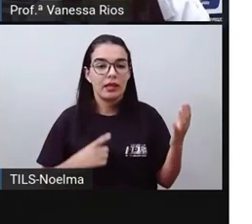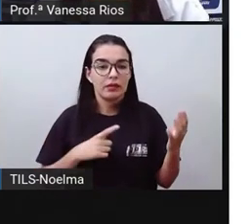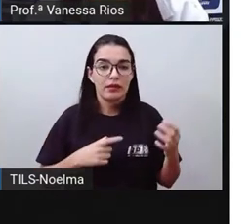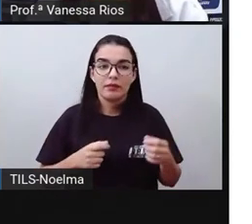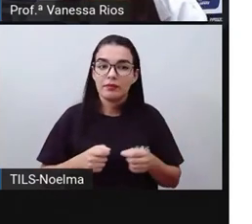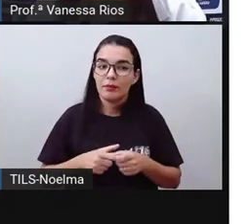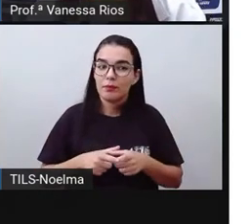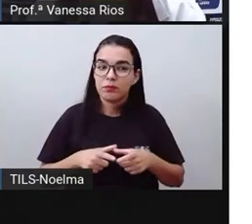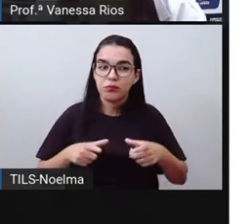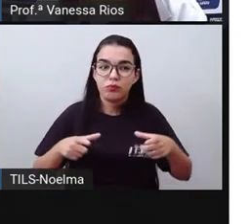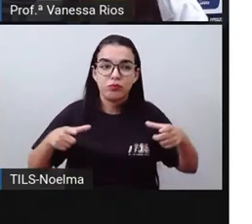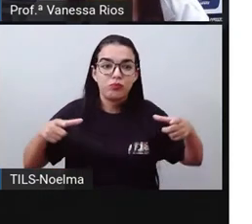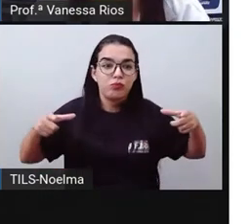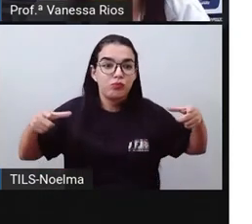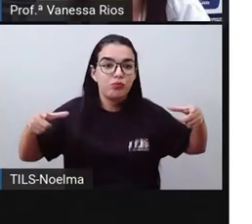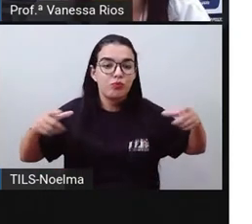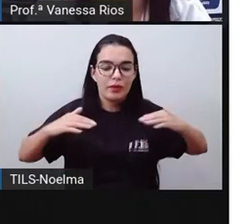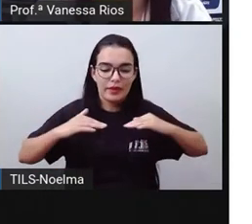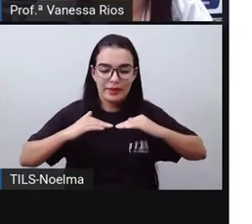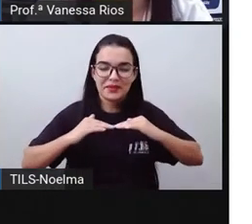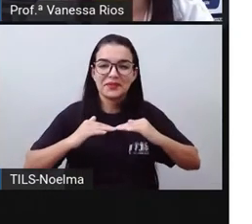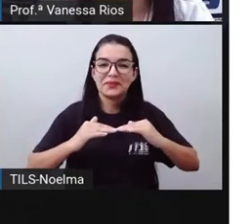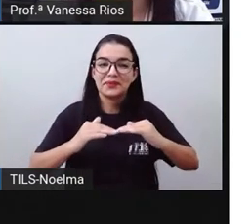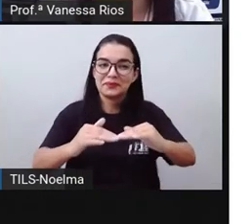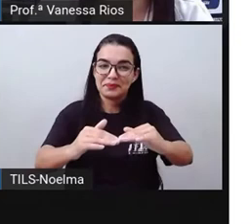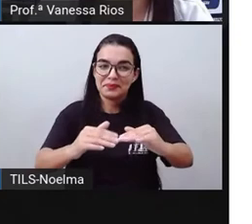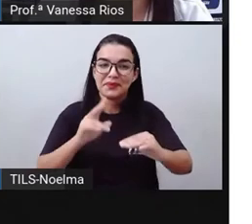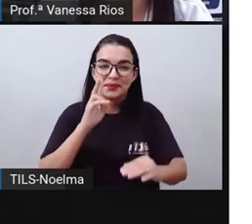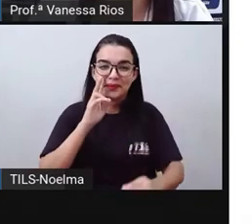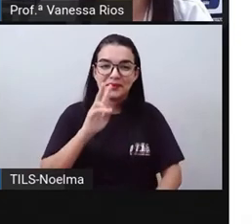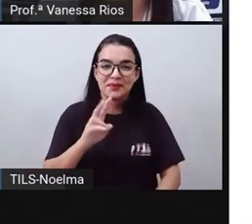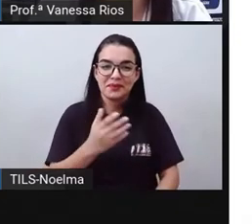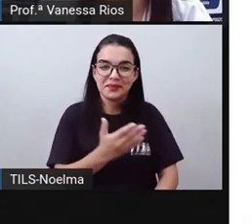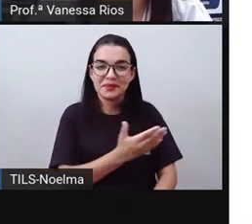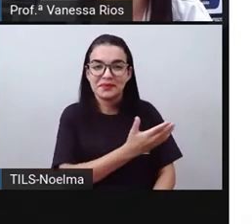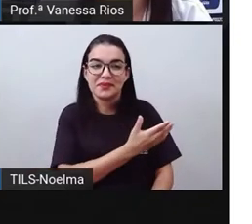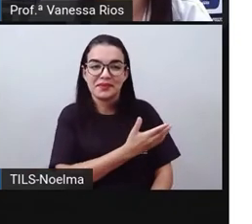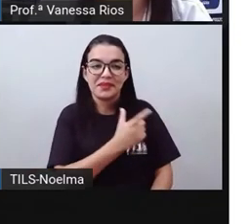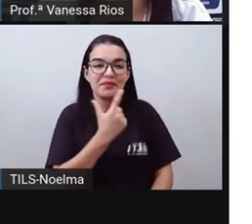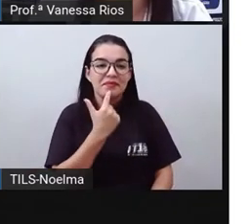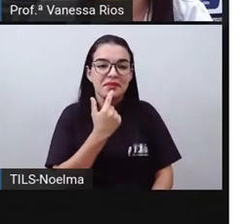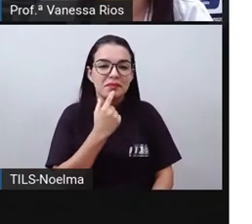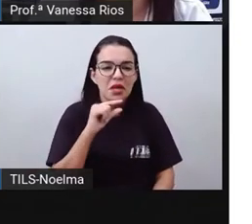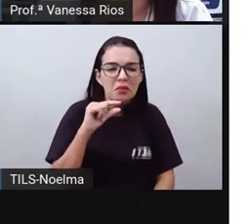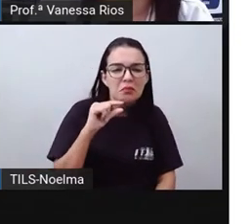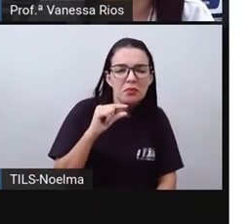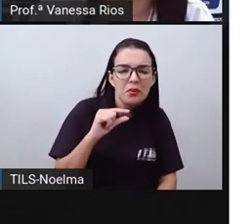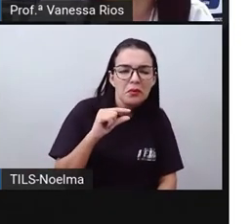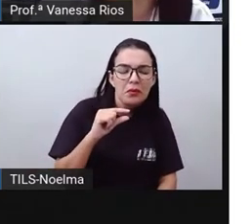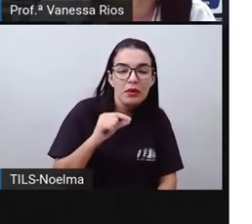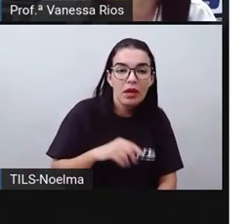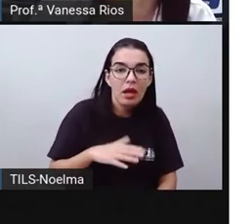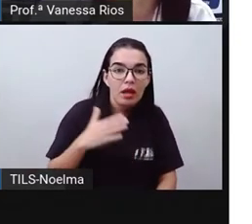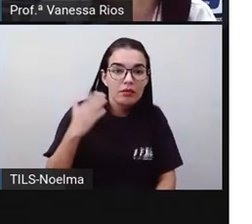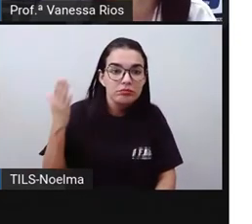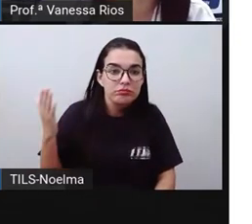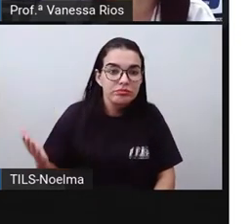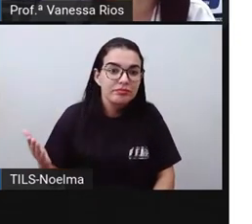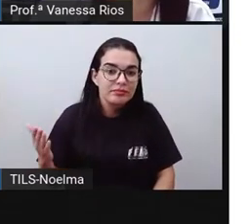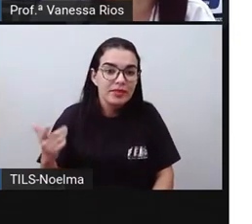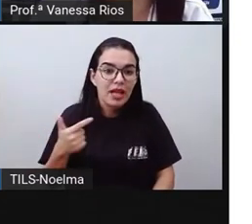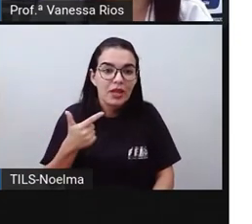pavimentadas. Porque a gente observa em 1973 uma quantidade menor de estradas